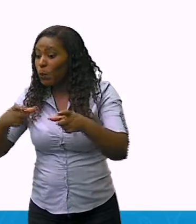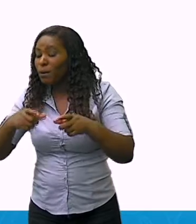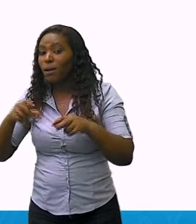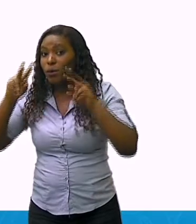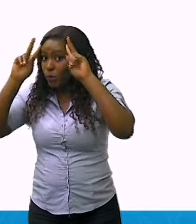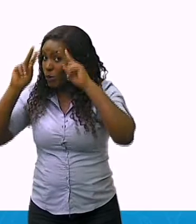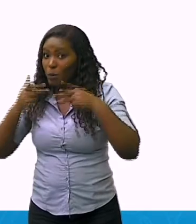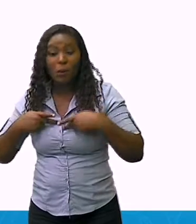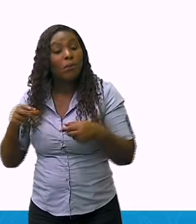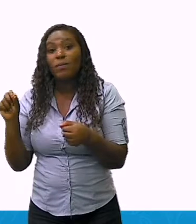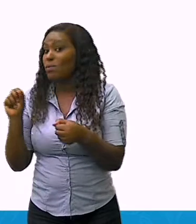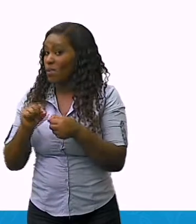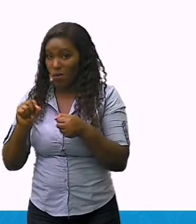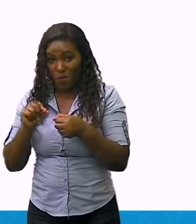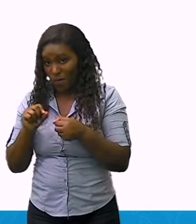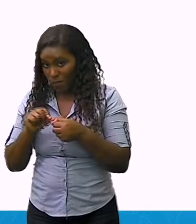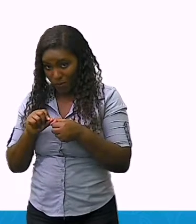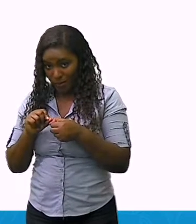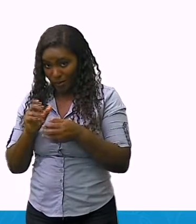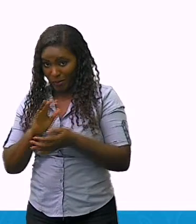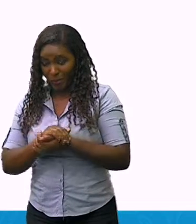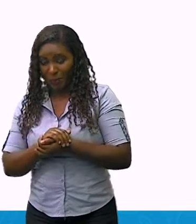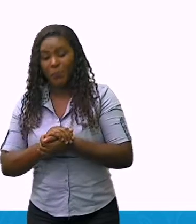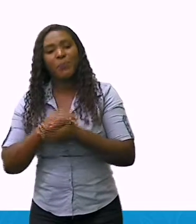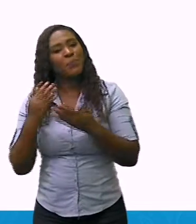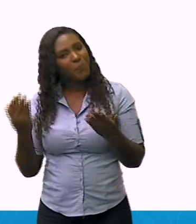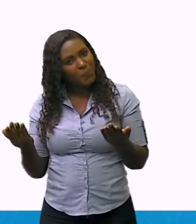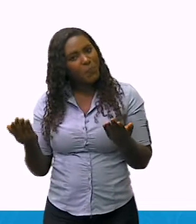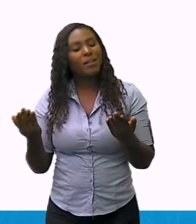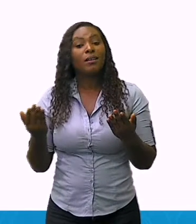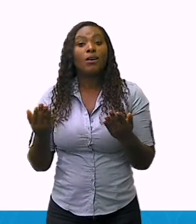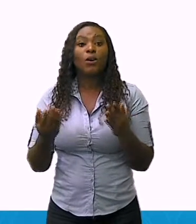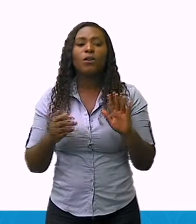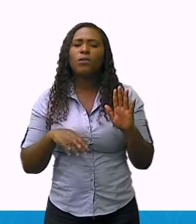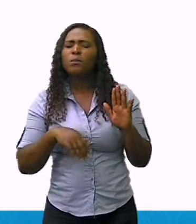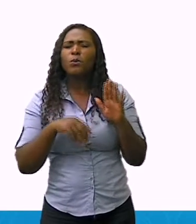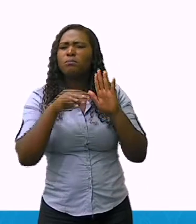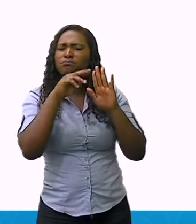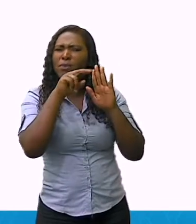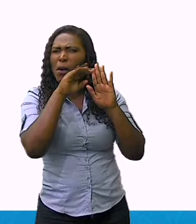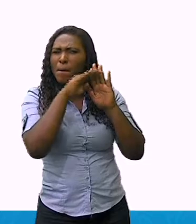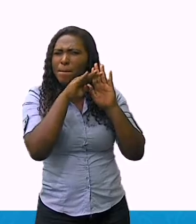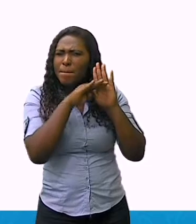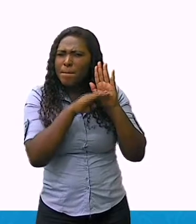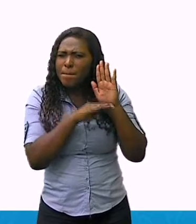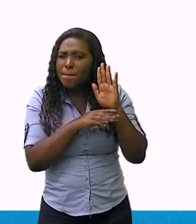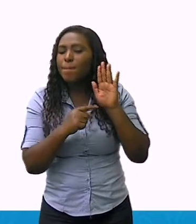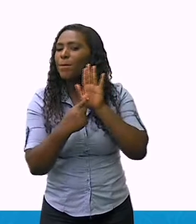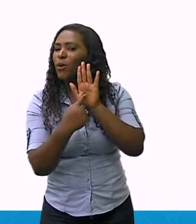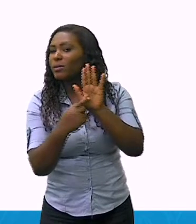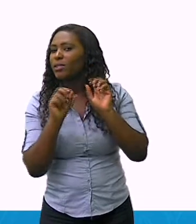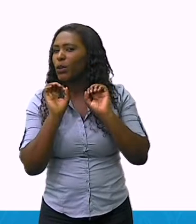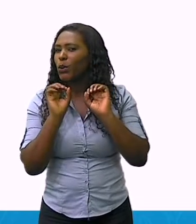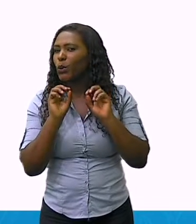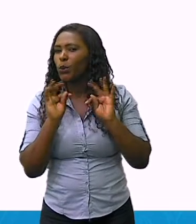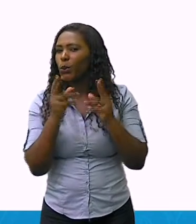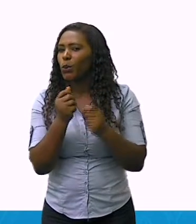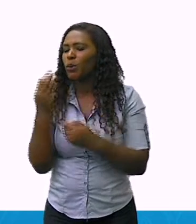partir de agora, listar os elementos observados nesta paisagem.